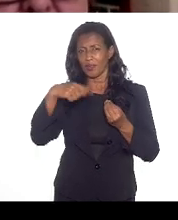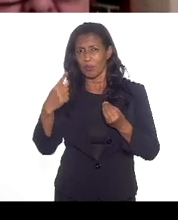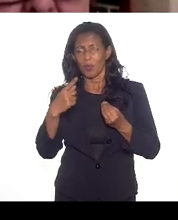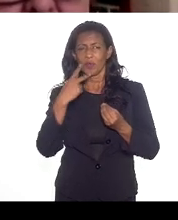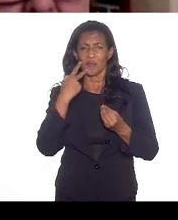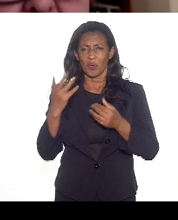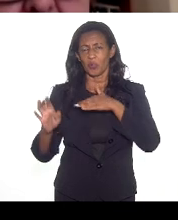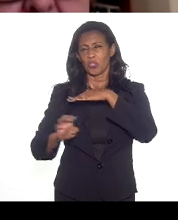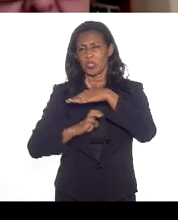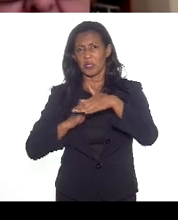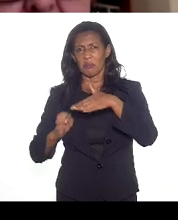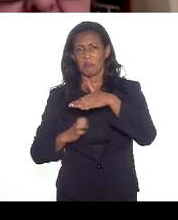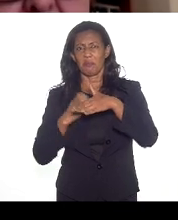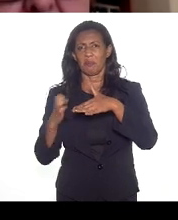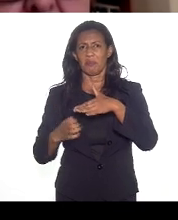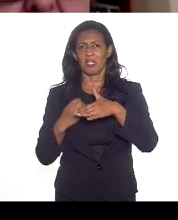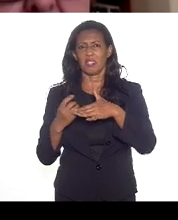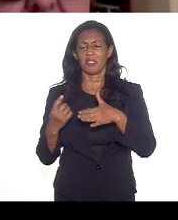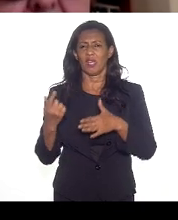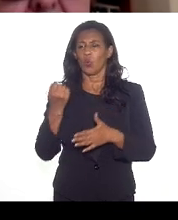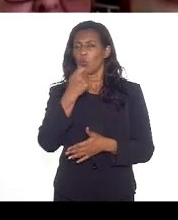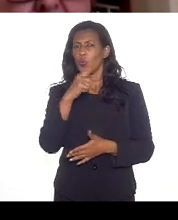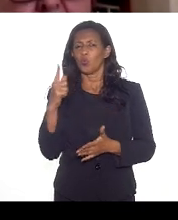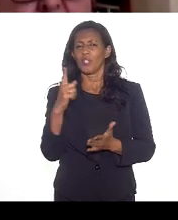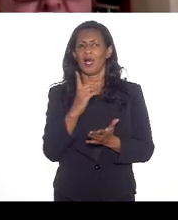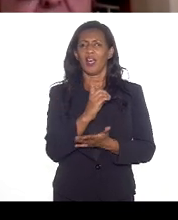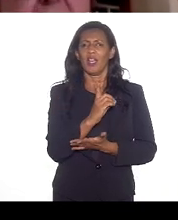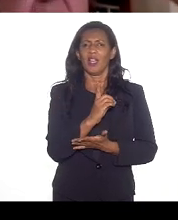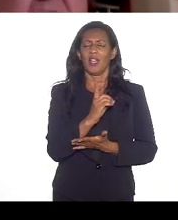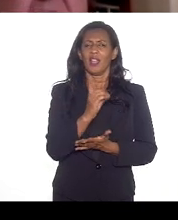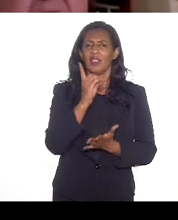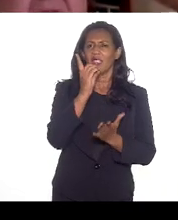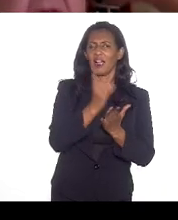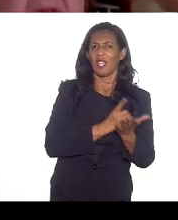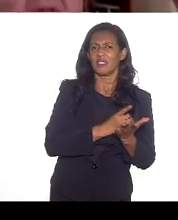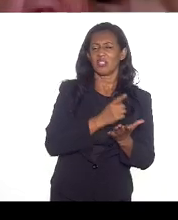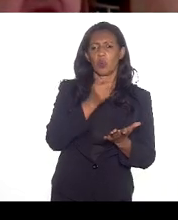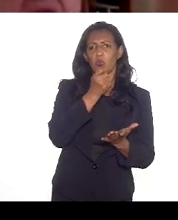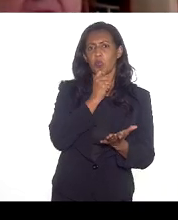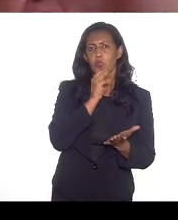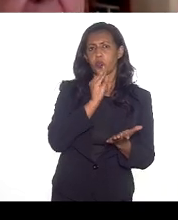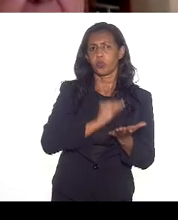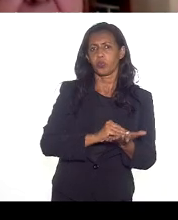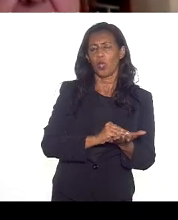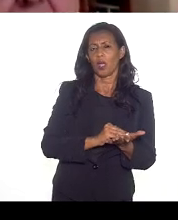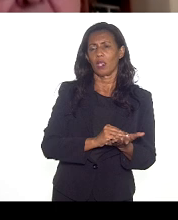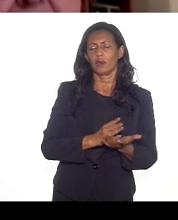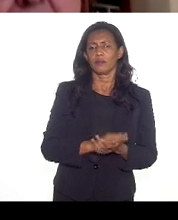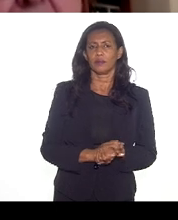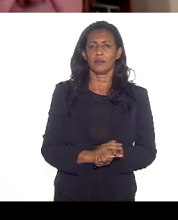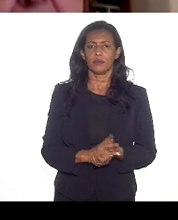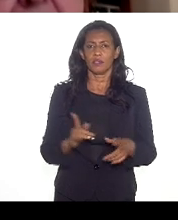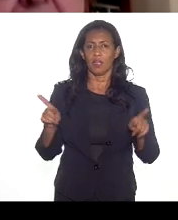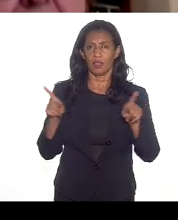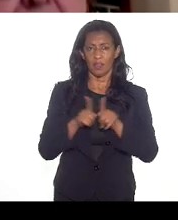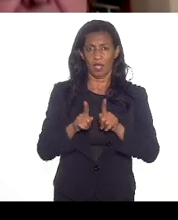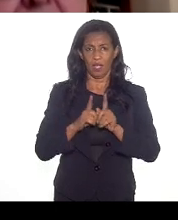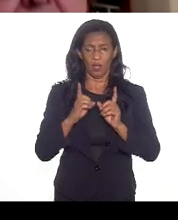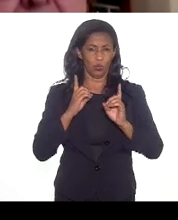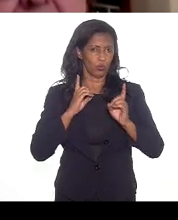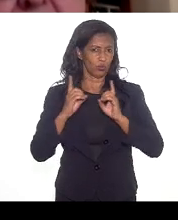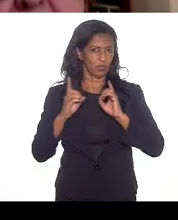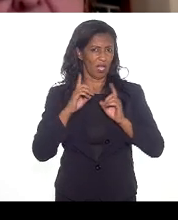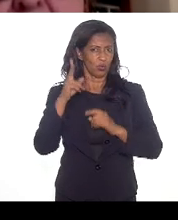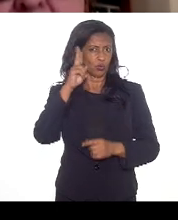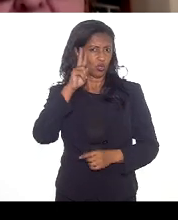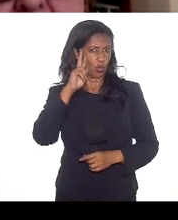não estarem declarando e tal, e se o senhor acha que vai ser possível fazer um dado histórico, ao